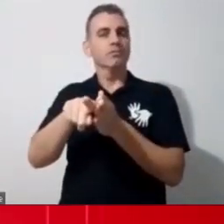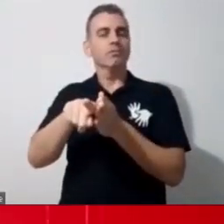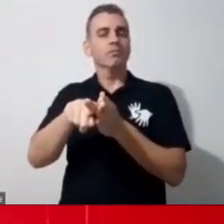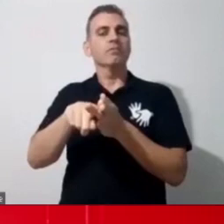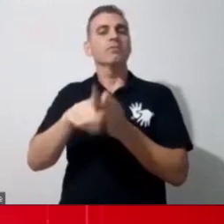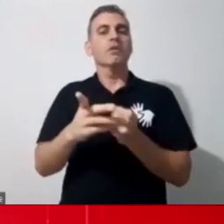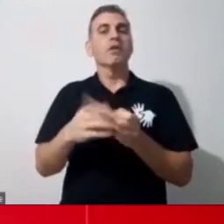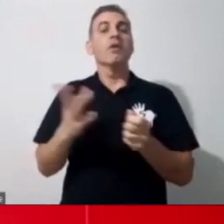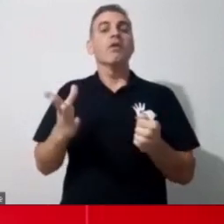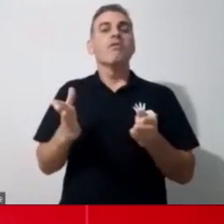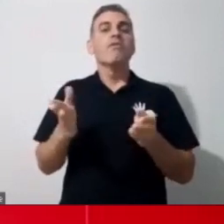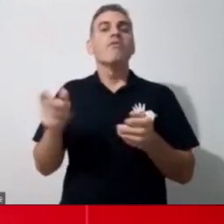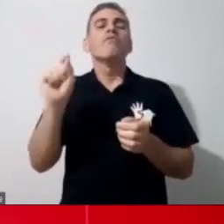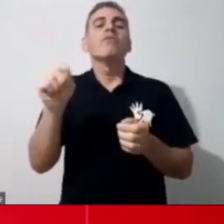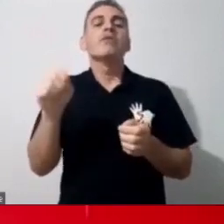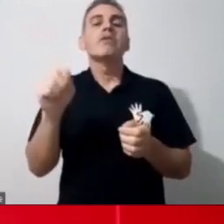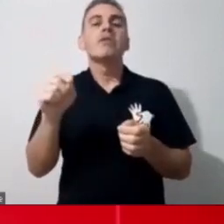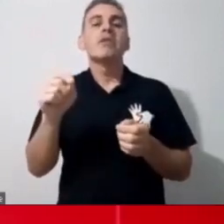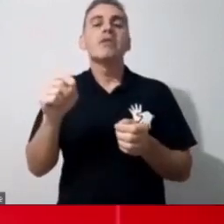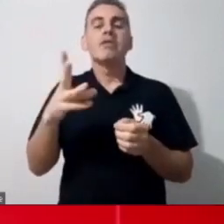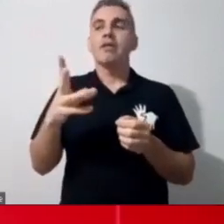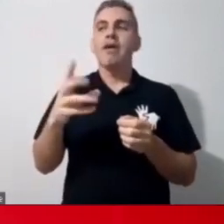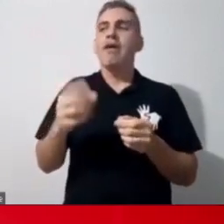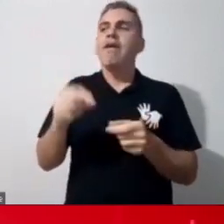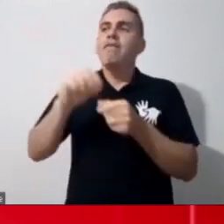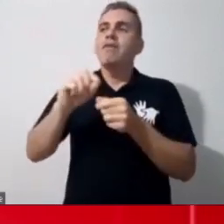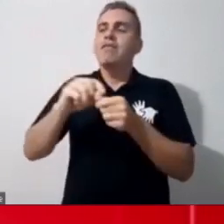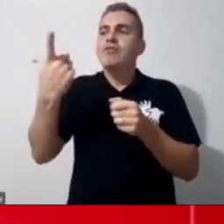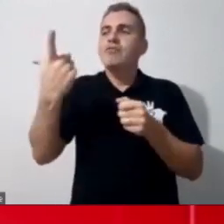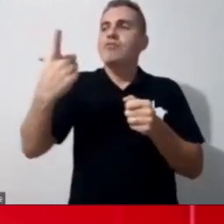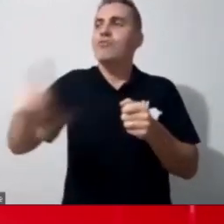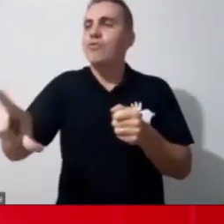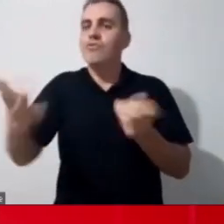reinventar a inclusão? Então, eu começo com a Deise.